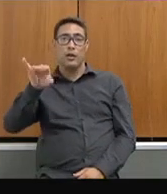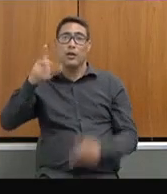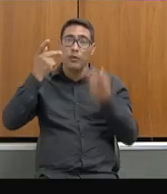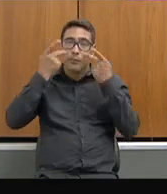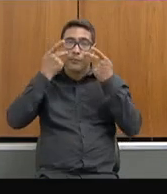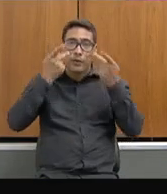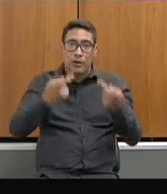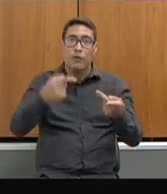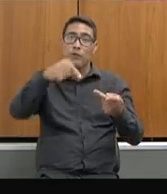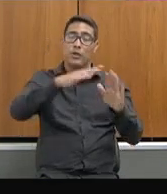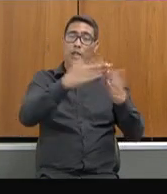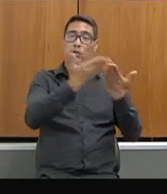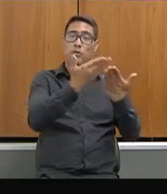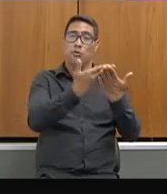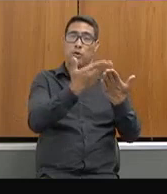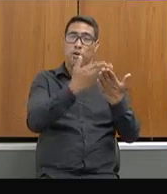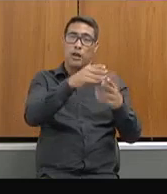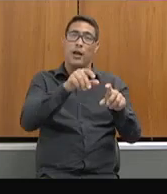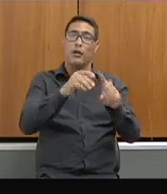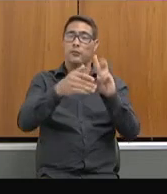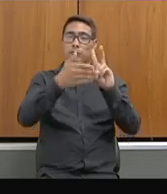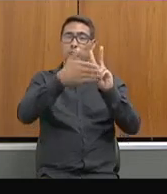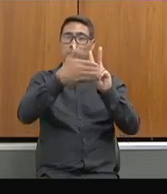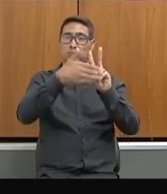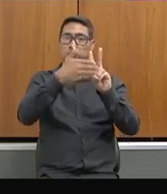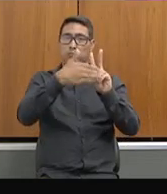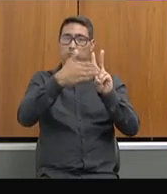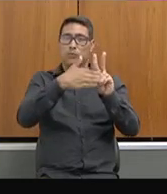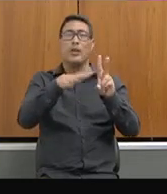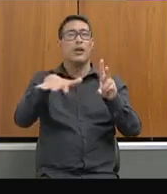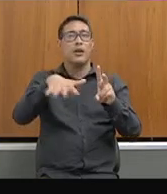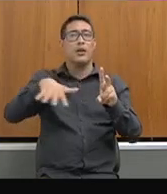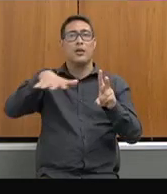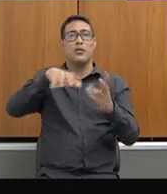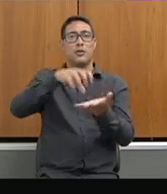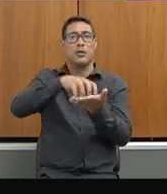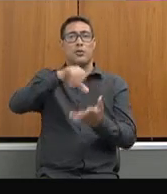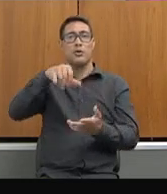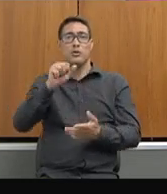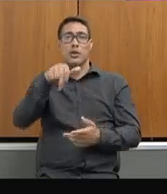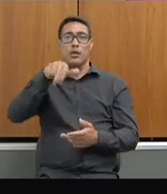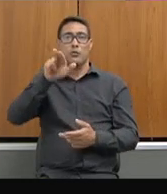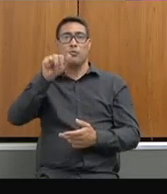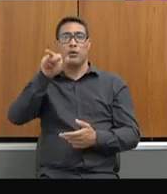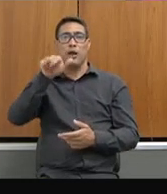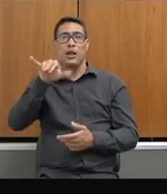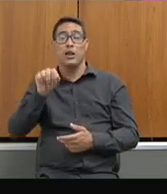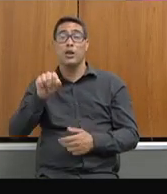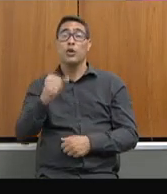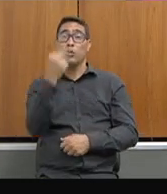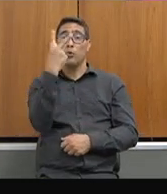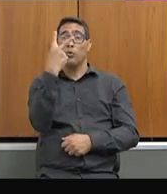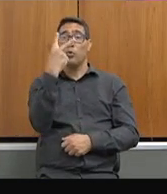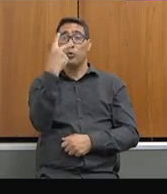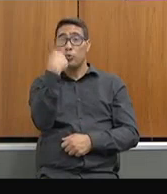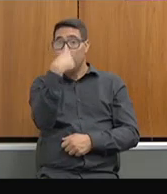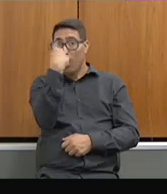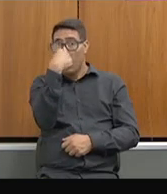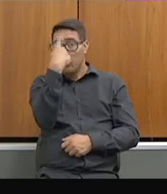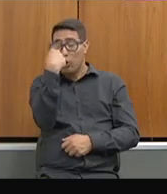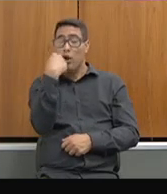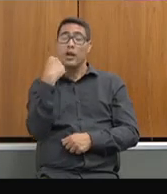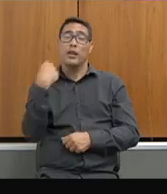Chucurangue, lá na regional de Januária, duas horas de cidade de terra. Essa escola sofreu um